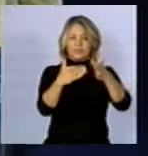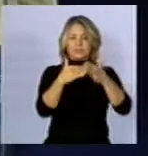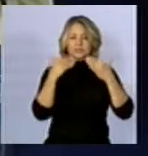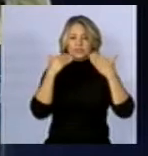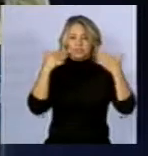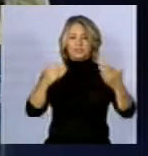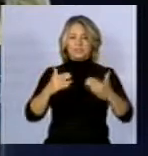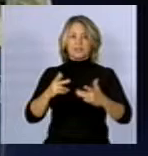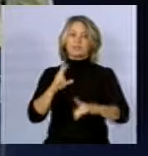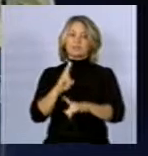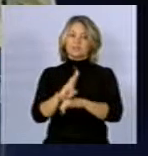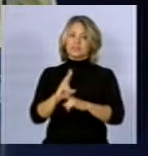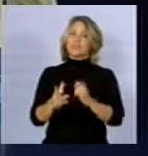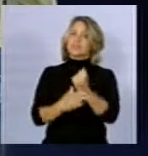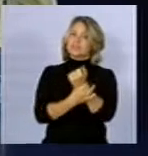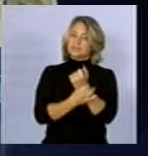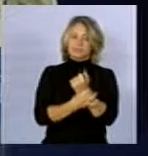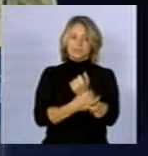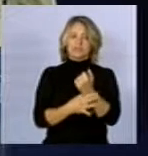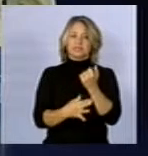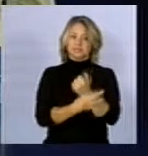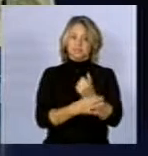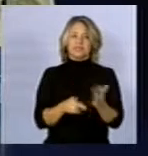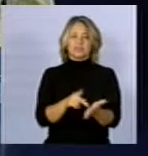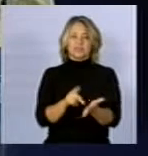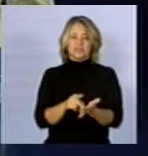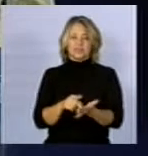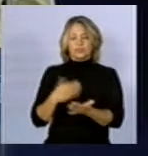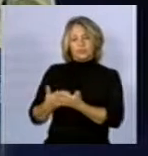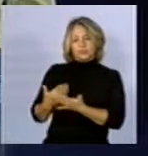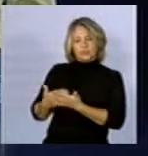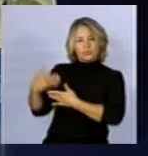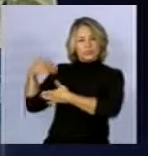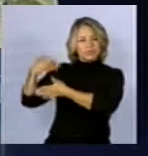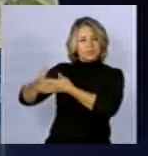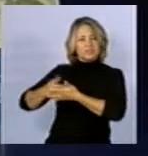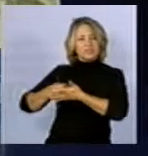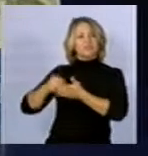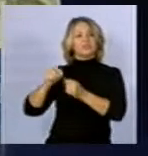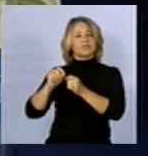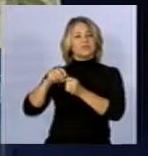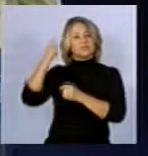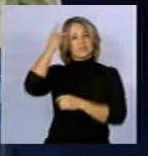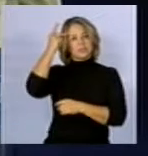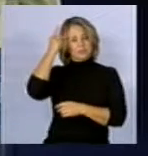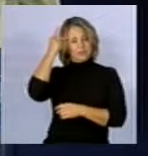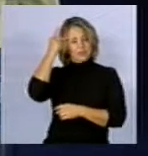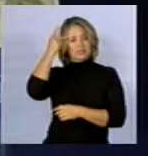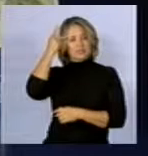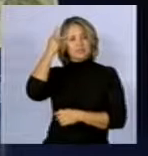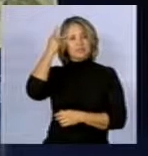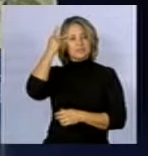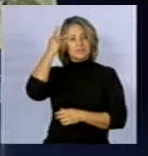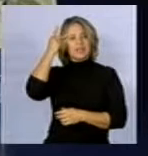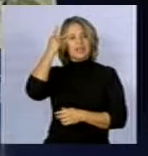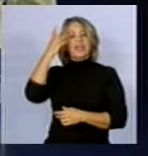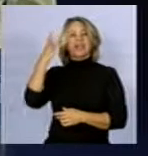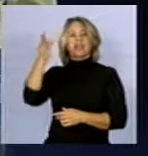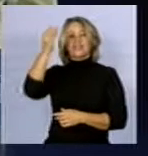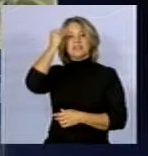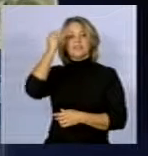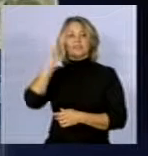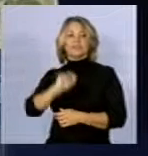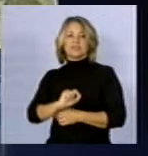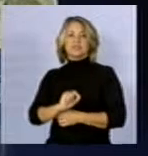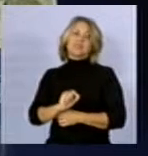Em relação à prevalência da exposição, um estudo recente feito em São Paulo por Habermann, ele considerou as larguras dos